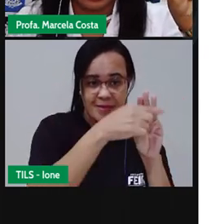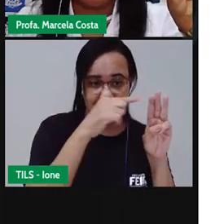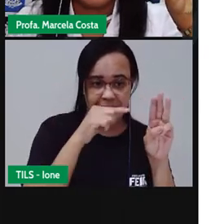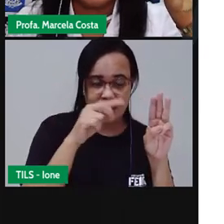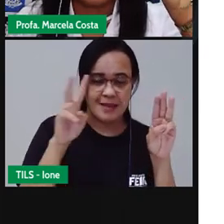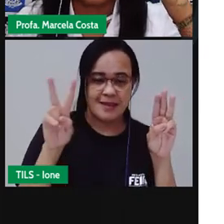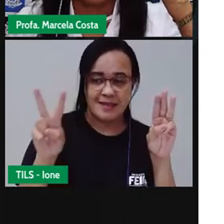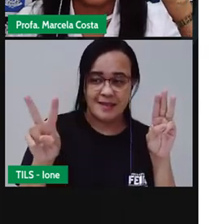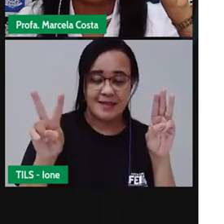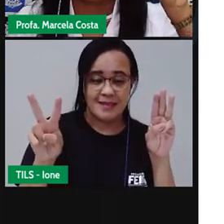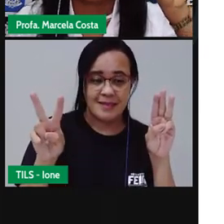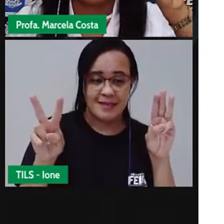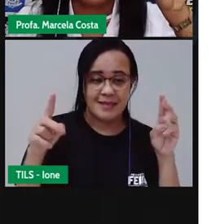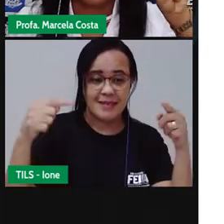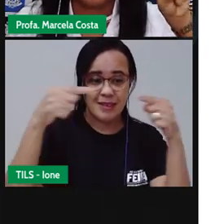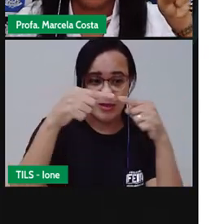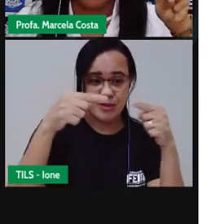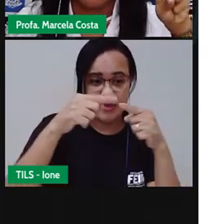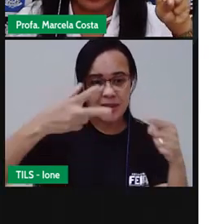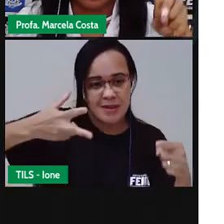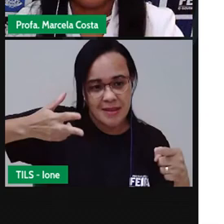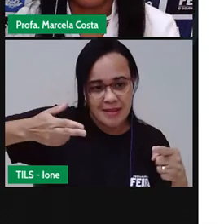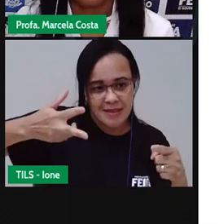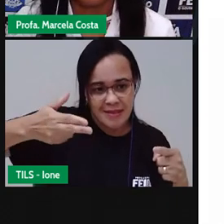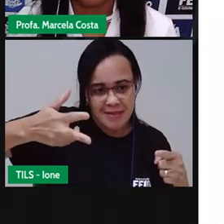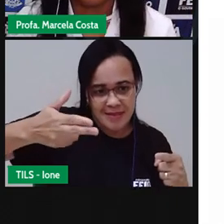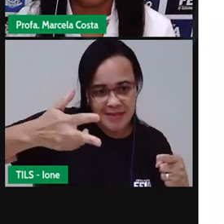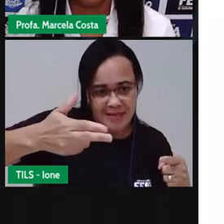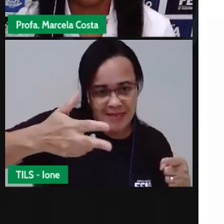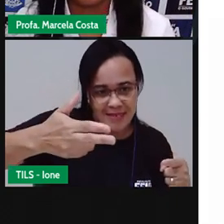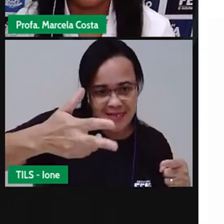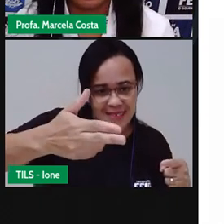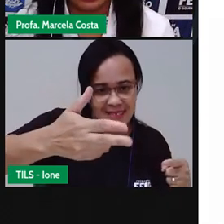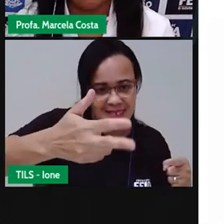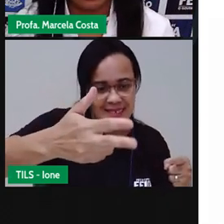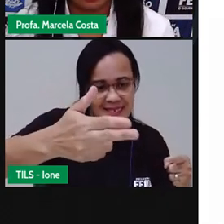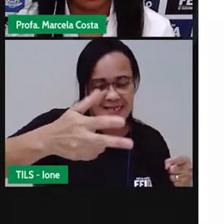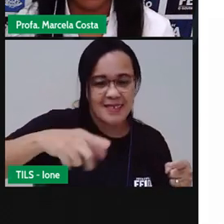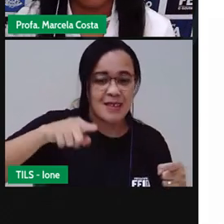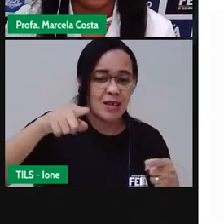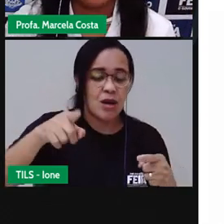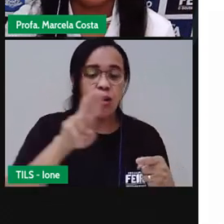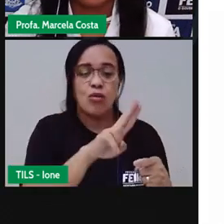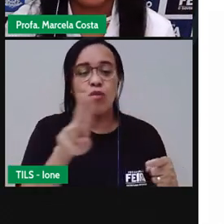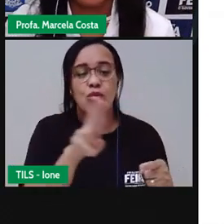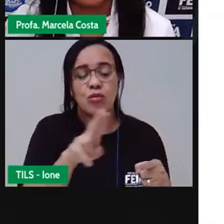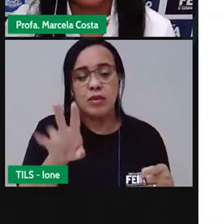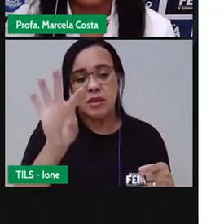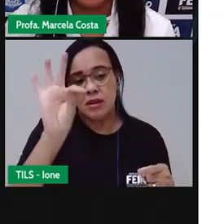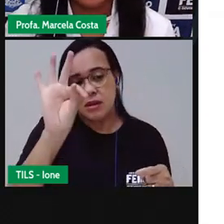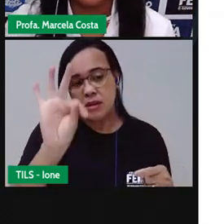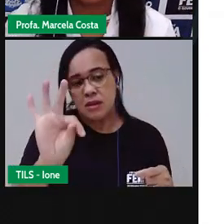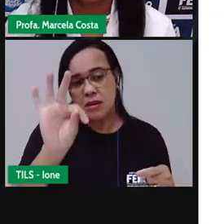Está representando a tesoura. Olha como a gente escreve tesoura.